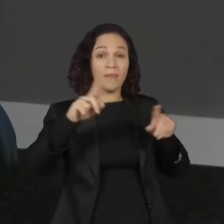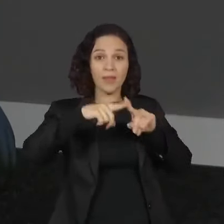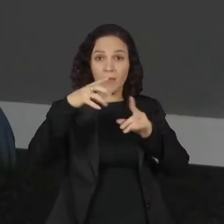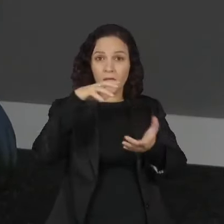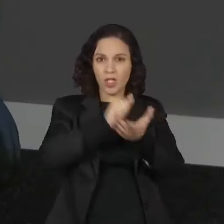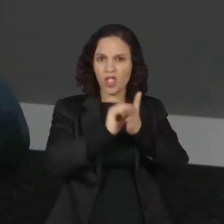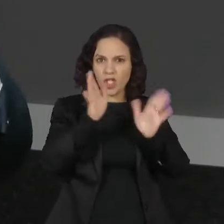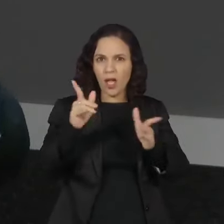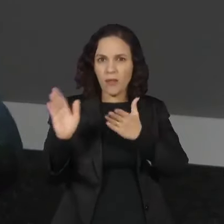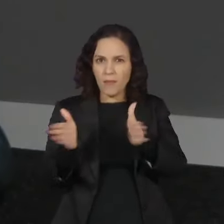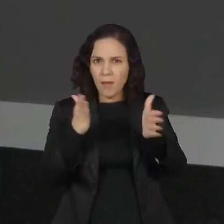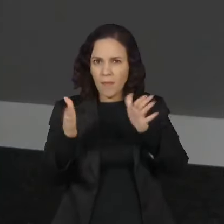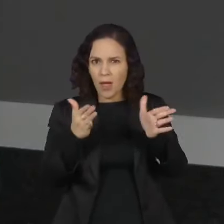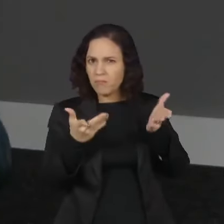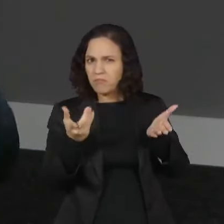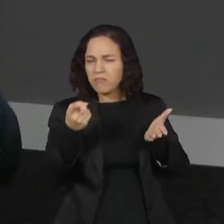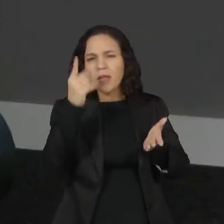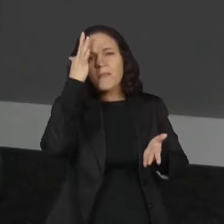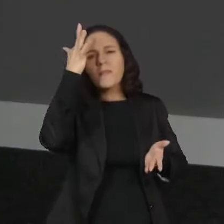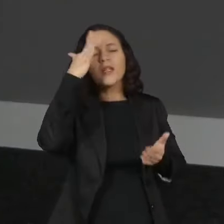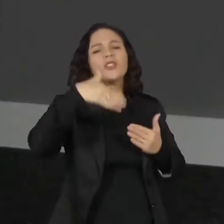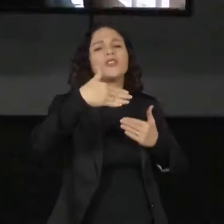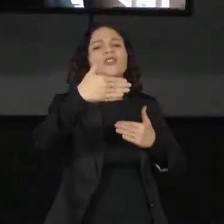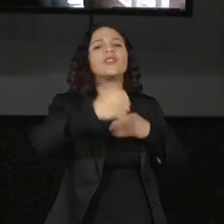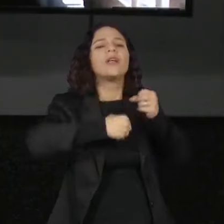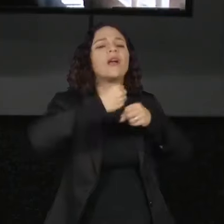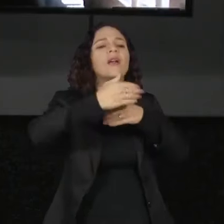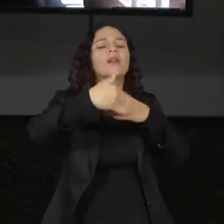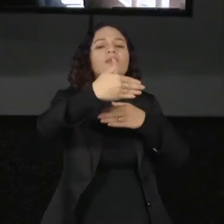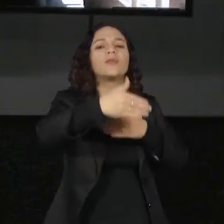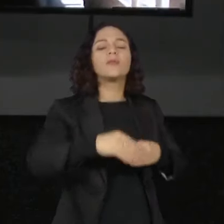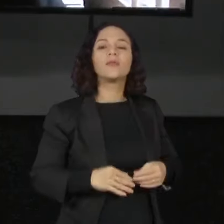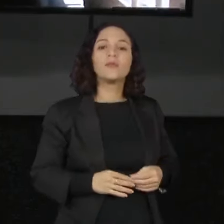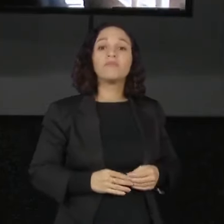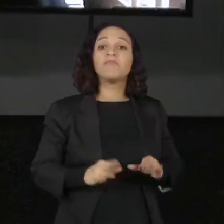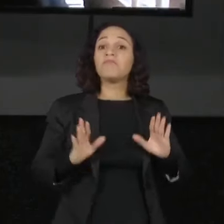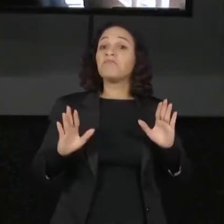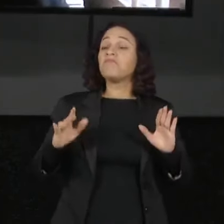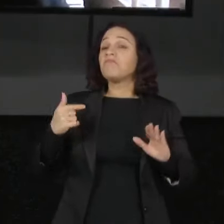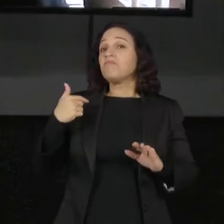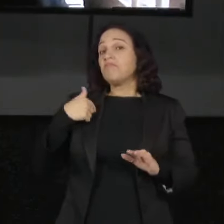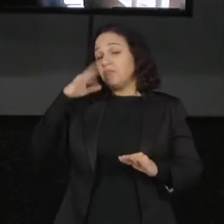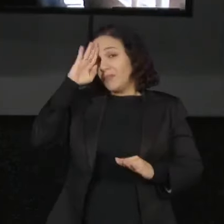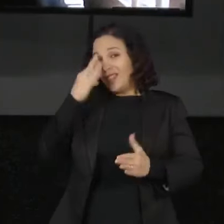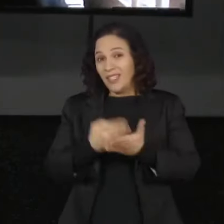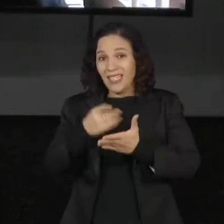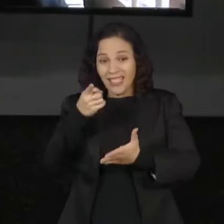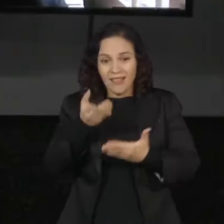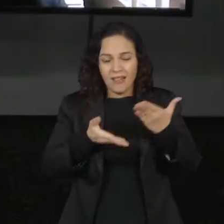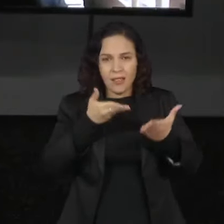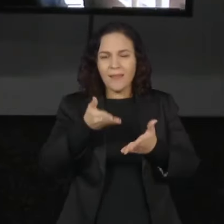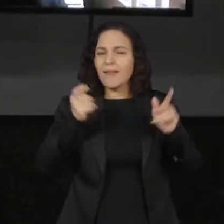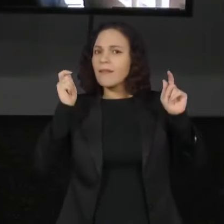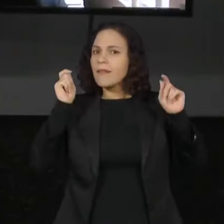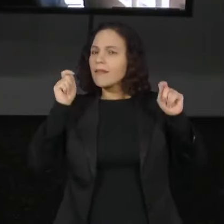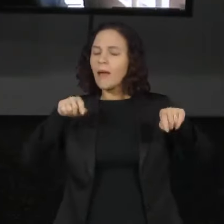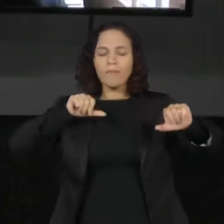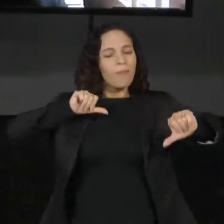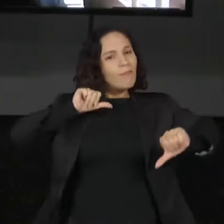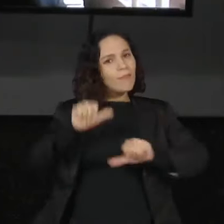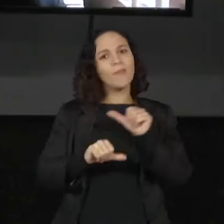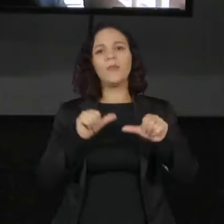produção? O que o senhor imagina nos próximos anos? Eu acredito que essa terapia, ela pode realmente revolucionar